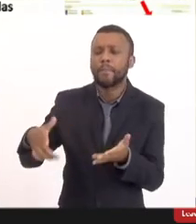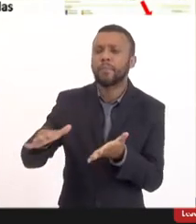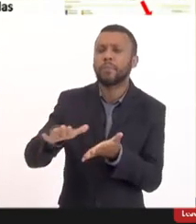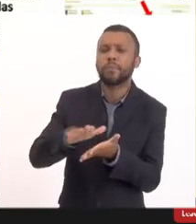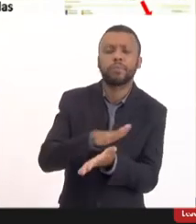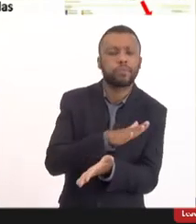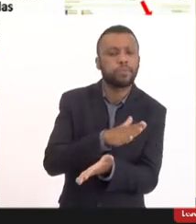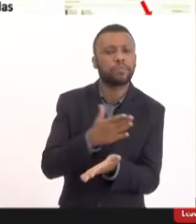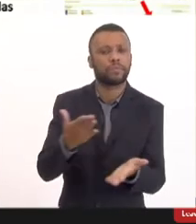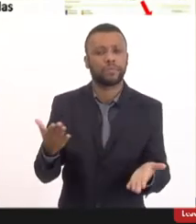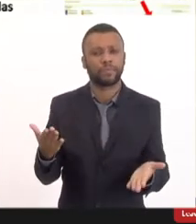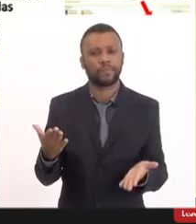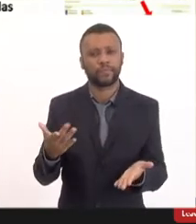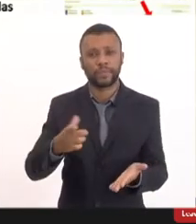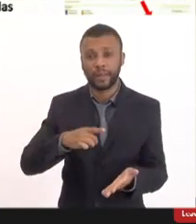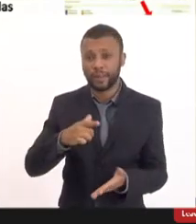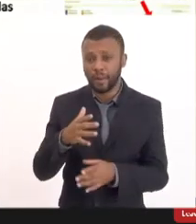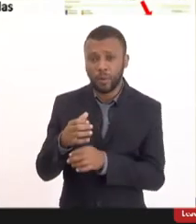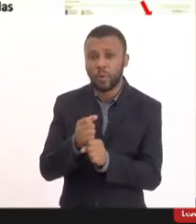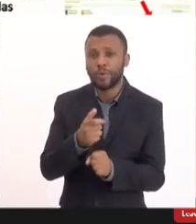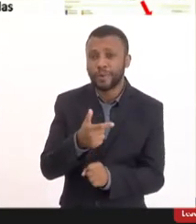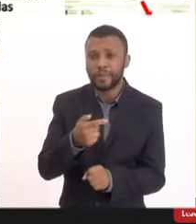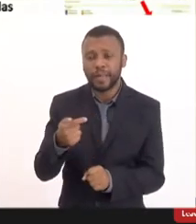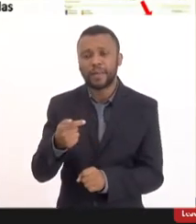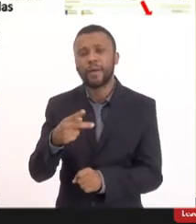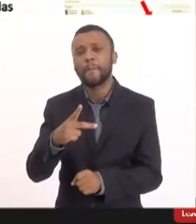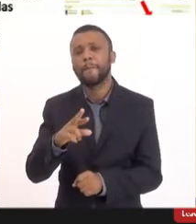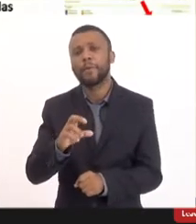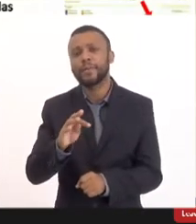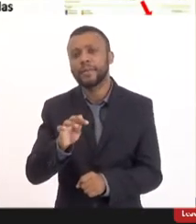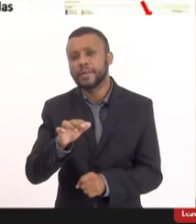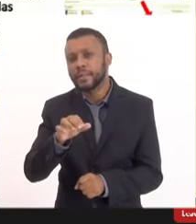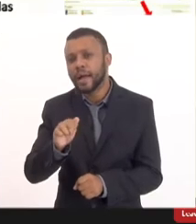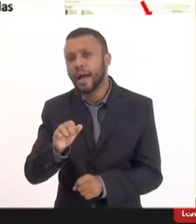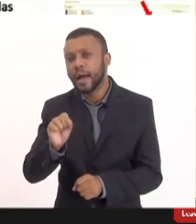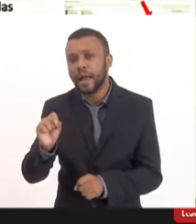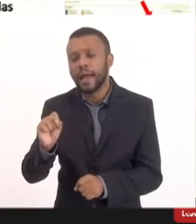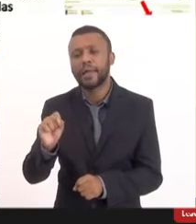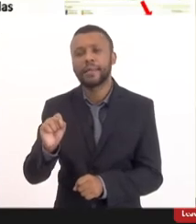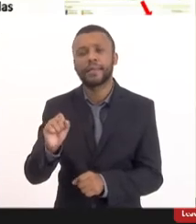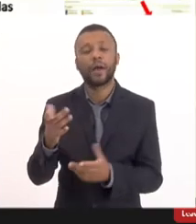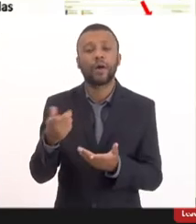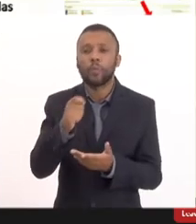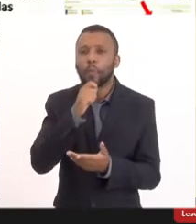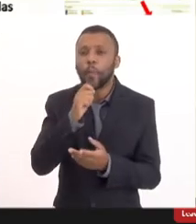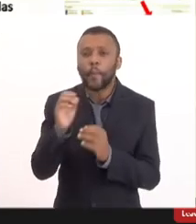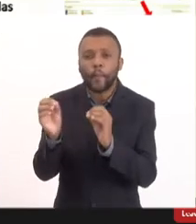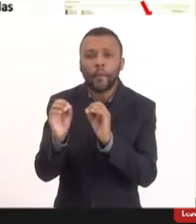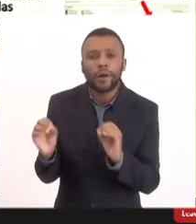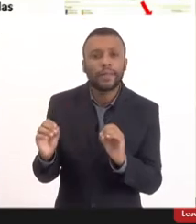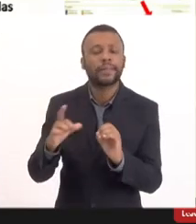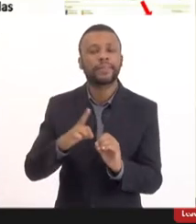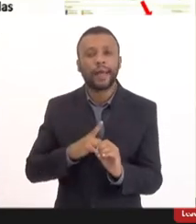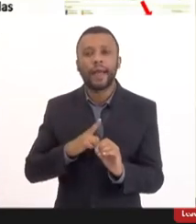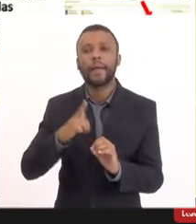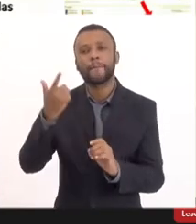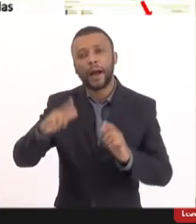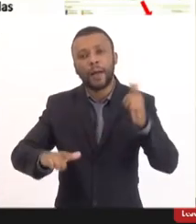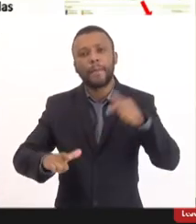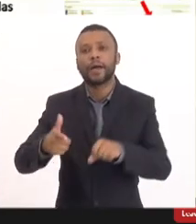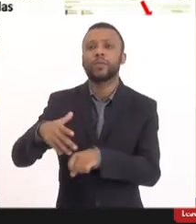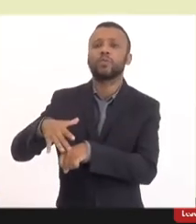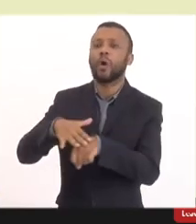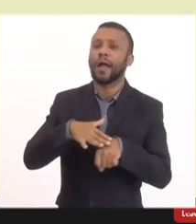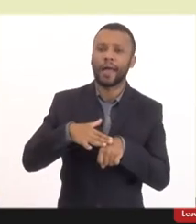27 mutações em cima da proteína S e a proteína S agora não é mais não tem mais o segmento priônico que causa tantas doenças então a